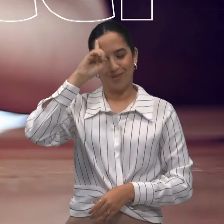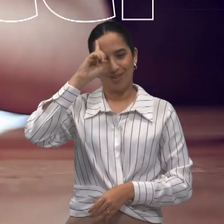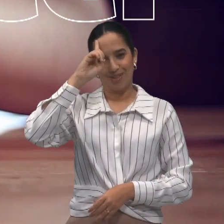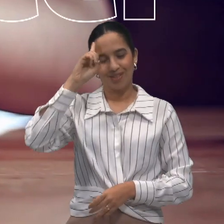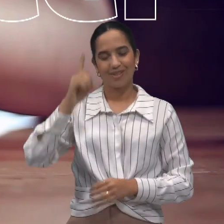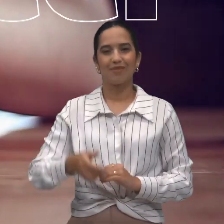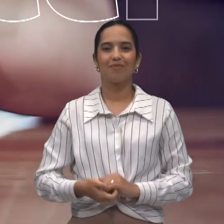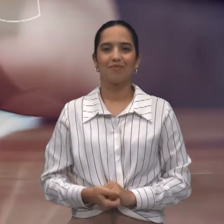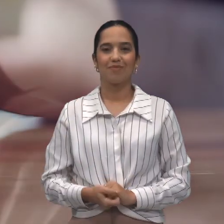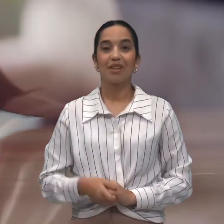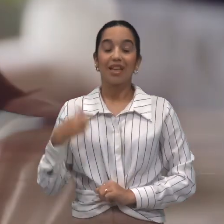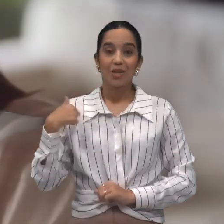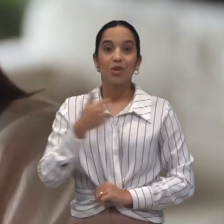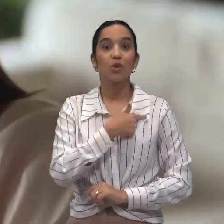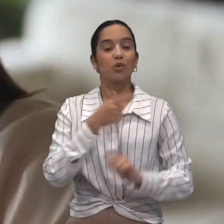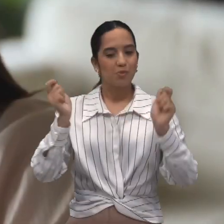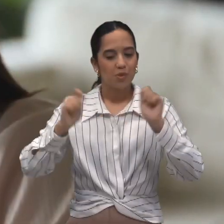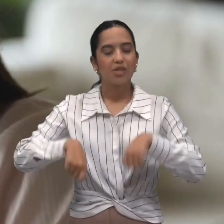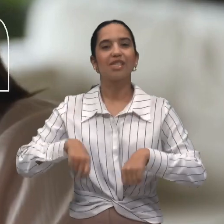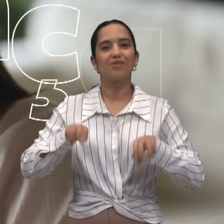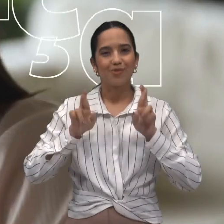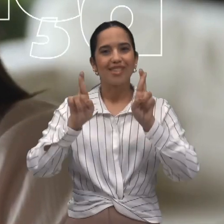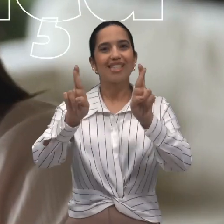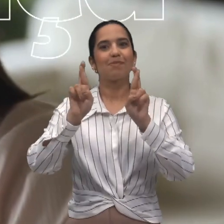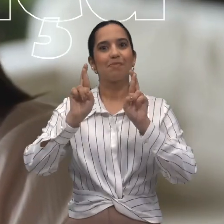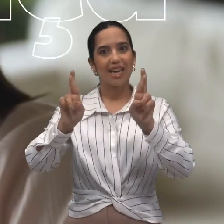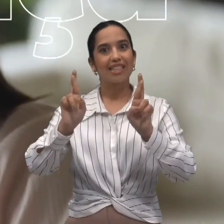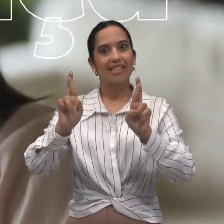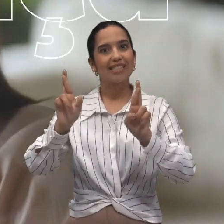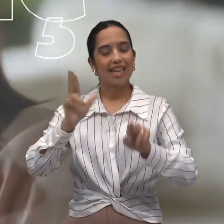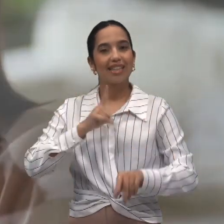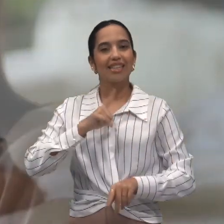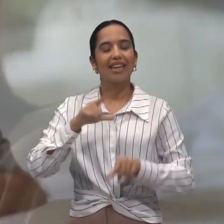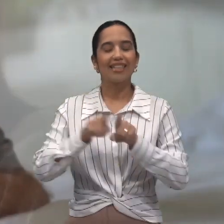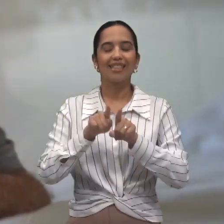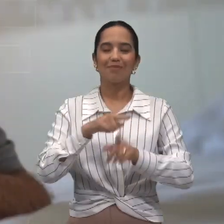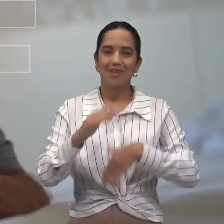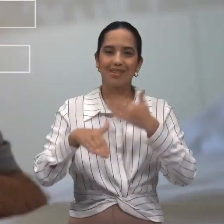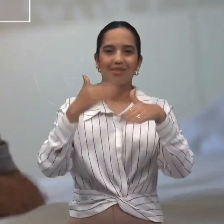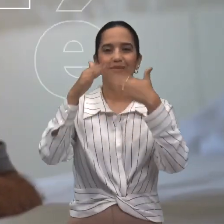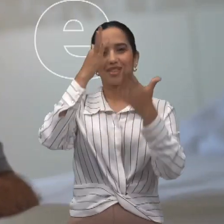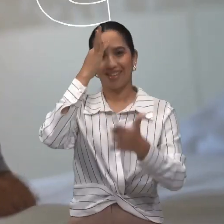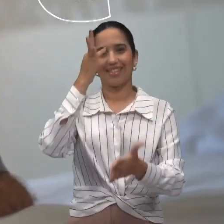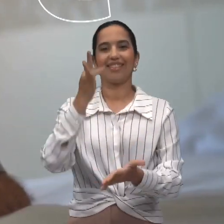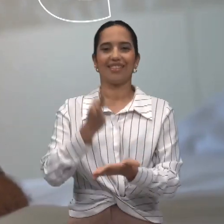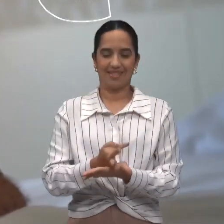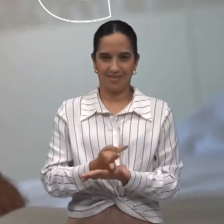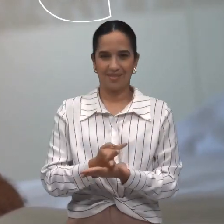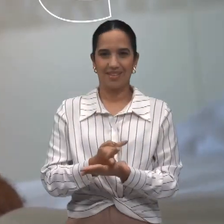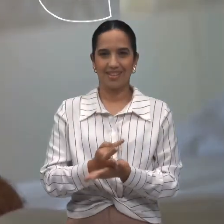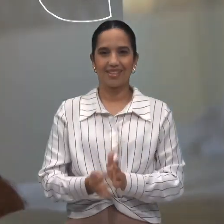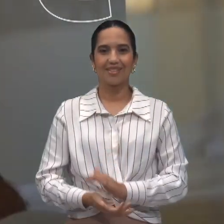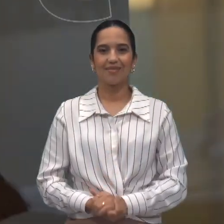os dias, para que possamos renovar a esperança e aumentar a nossa fé.